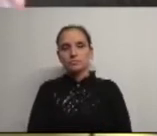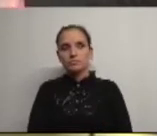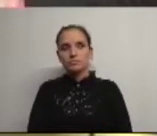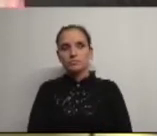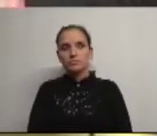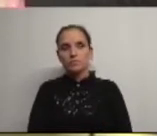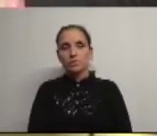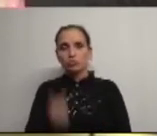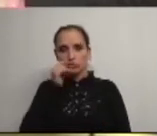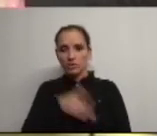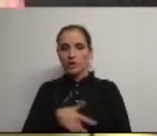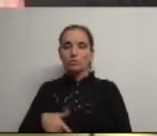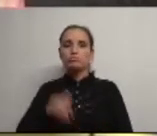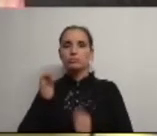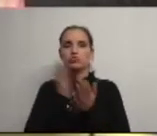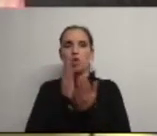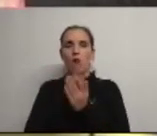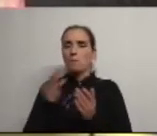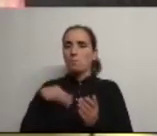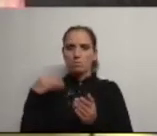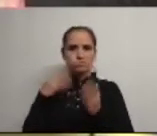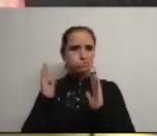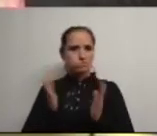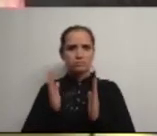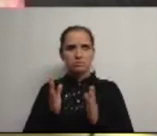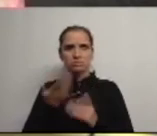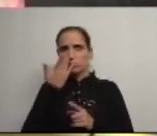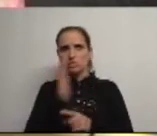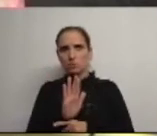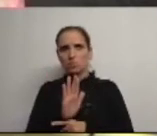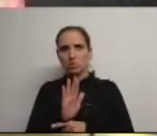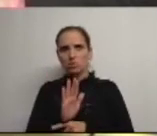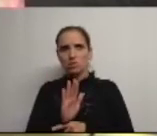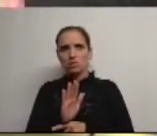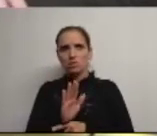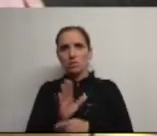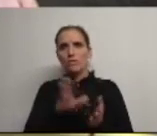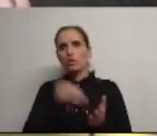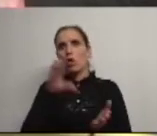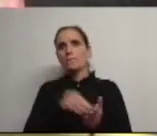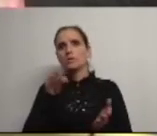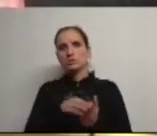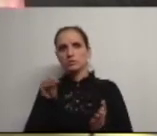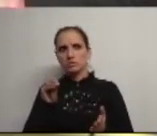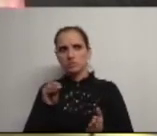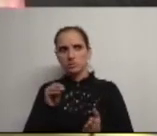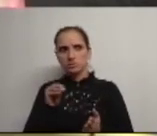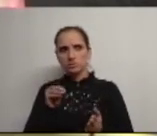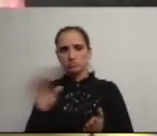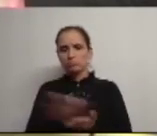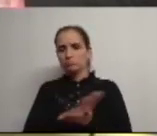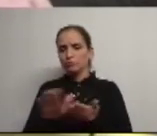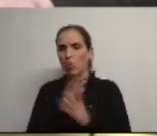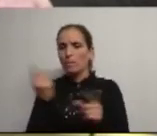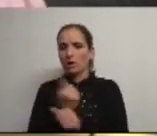os seus diretores das escolas não têm de se preocupar por exemplo com as fotocopiadoras adquiri